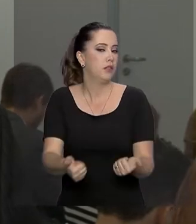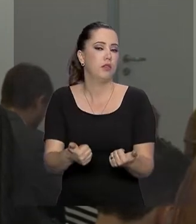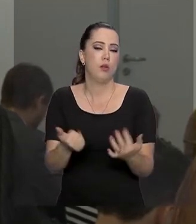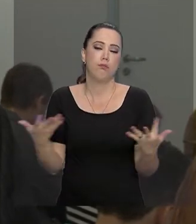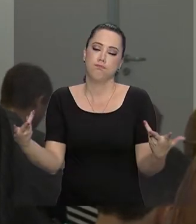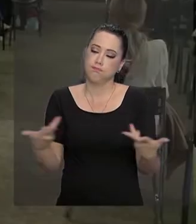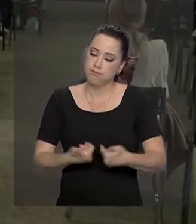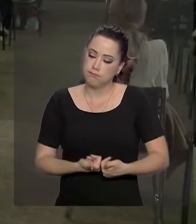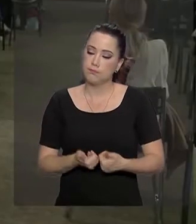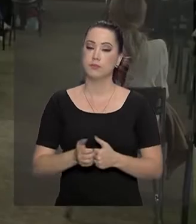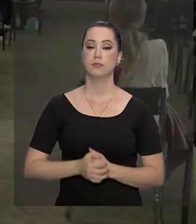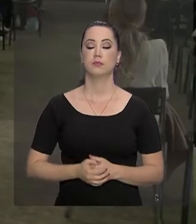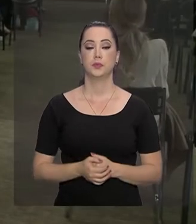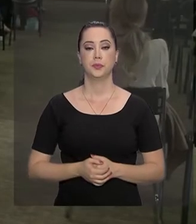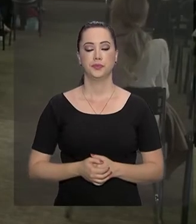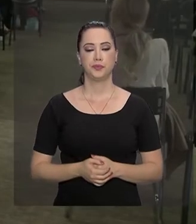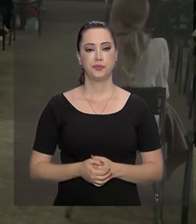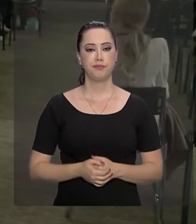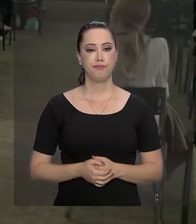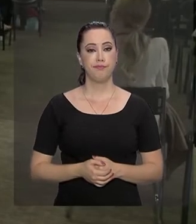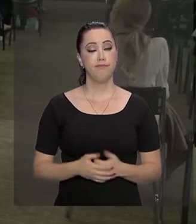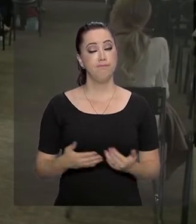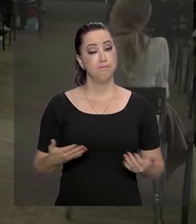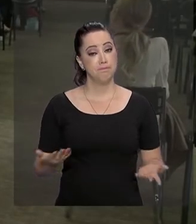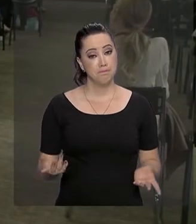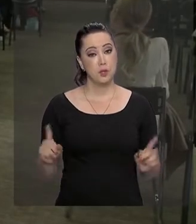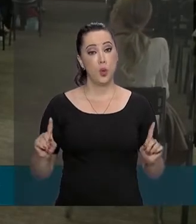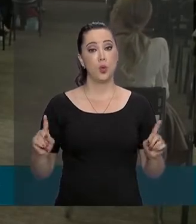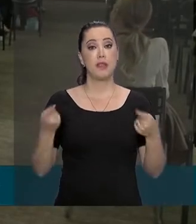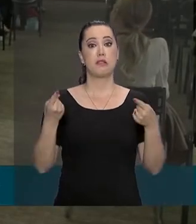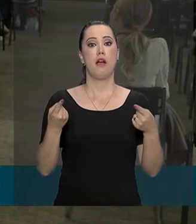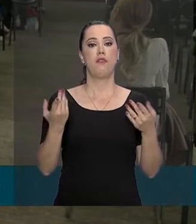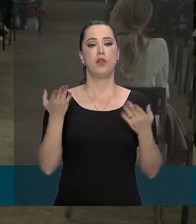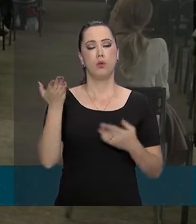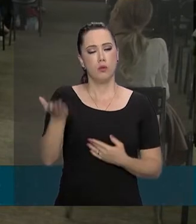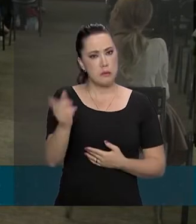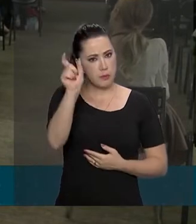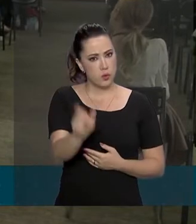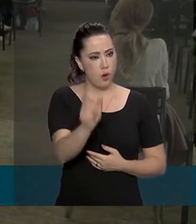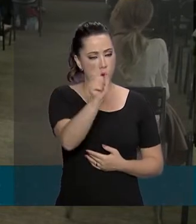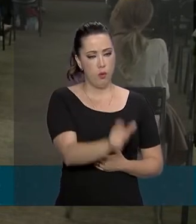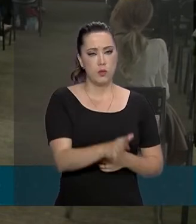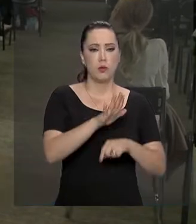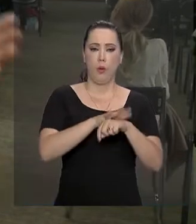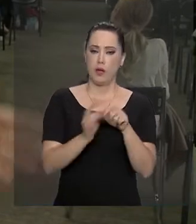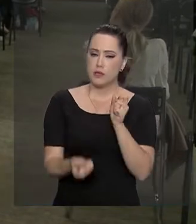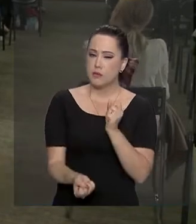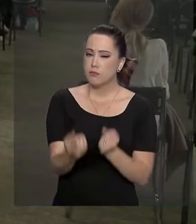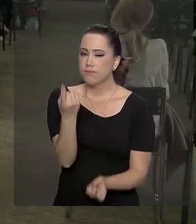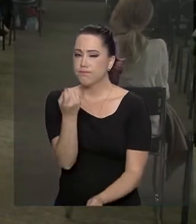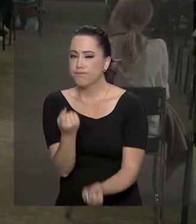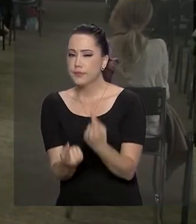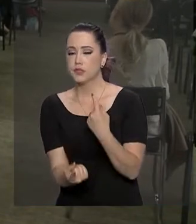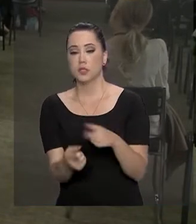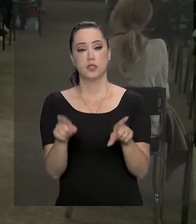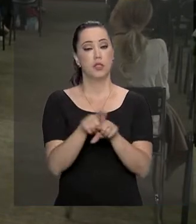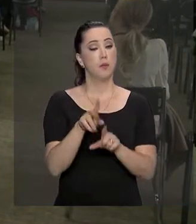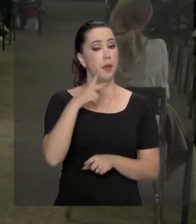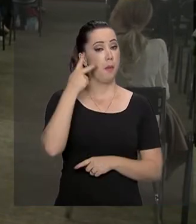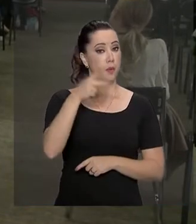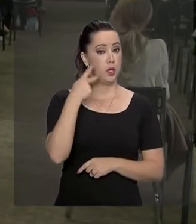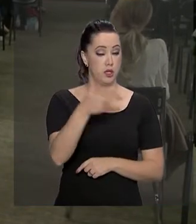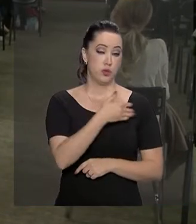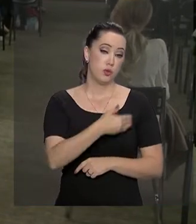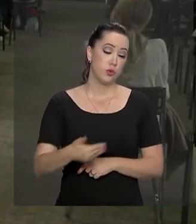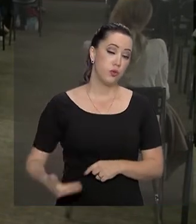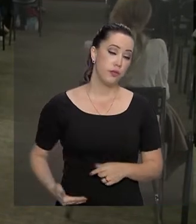e precisa. Os desafios das pessoas com doenças raras e a elaboração de políticas públicas voltadas para essa parcela da